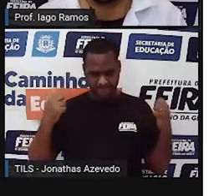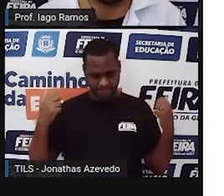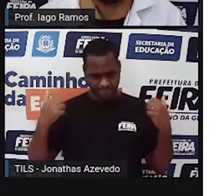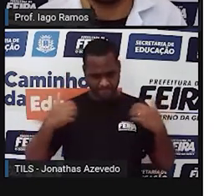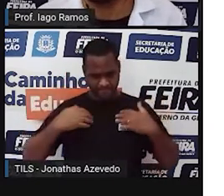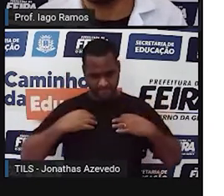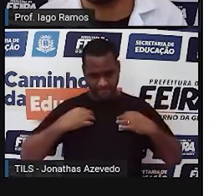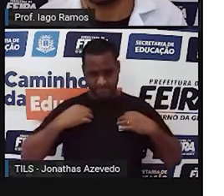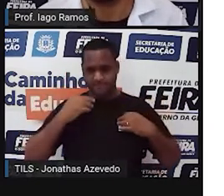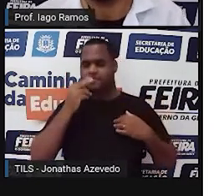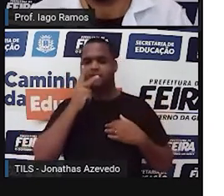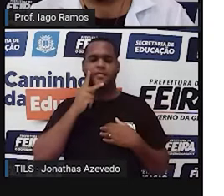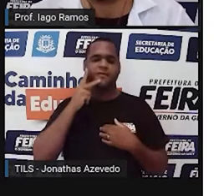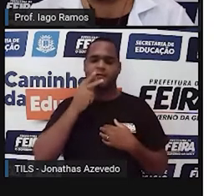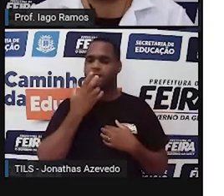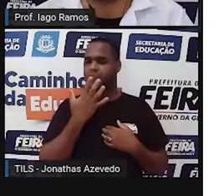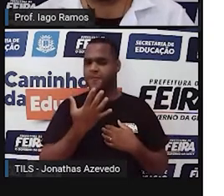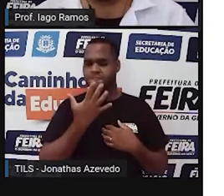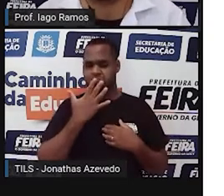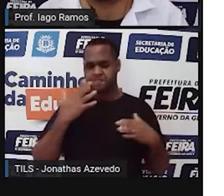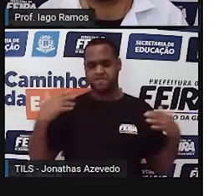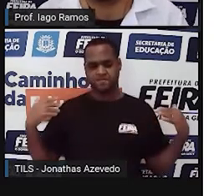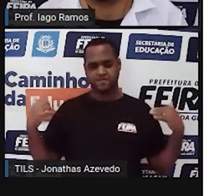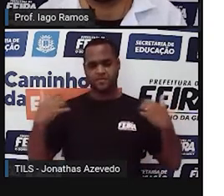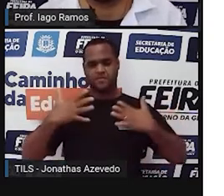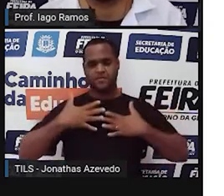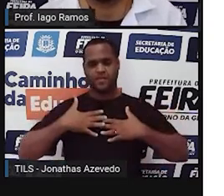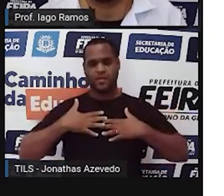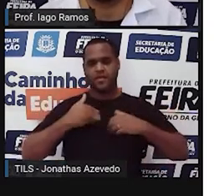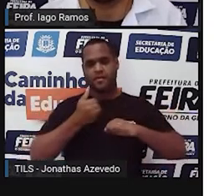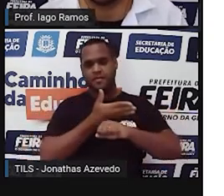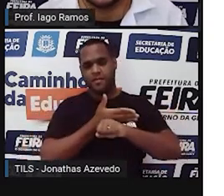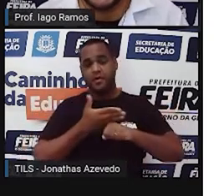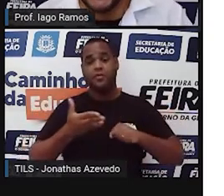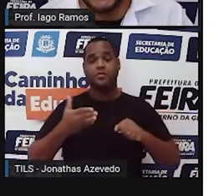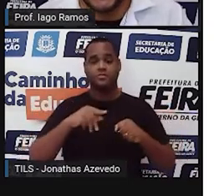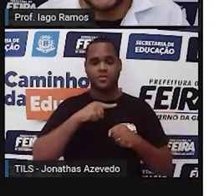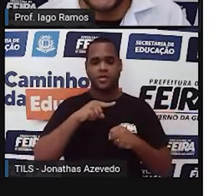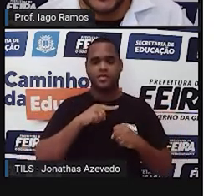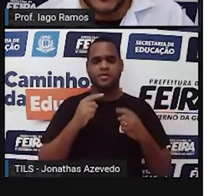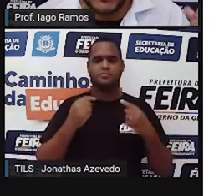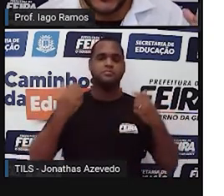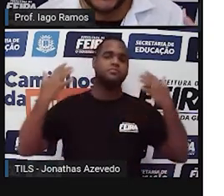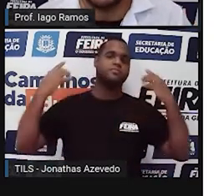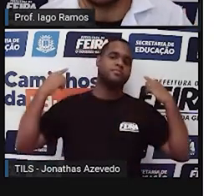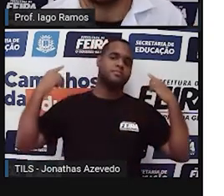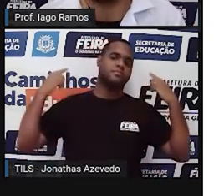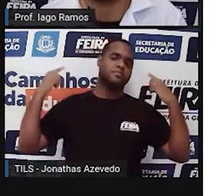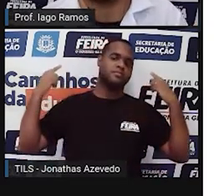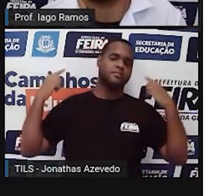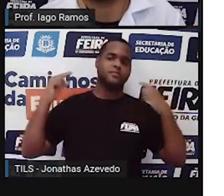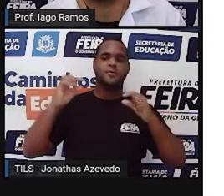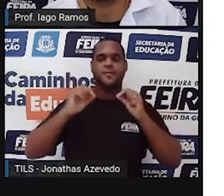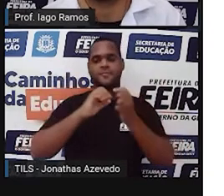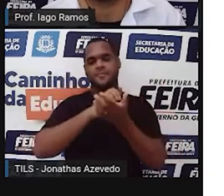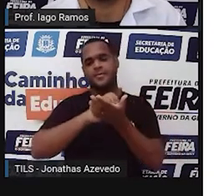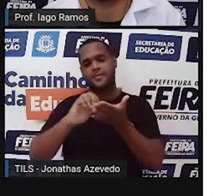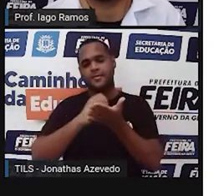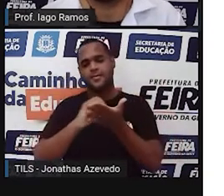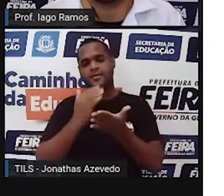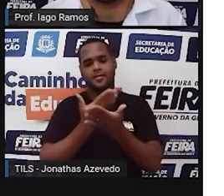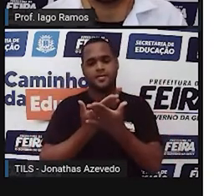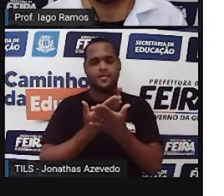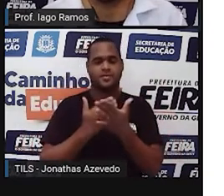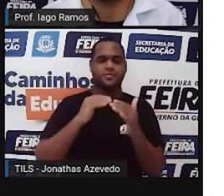cor de vinho, né, por cima um jaleco branco e atrás de mim aqui está o cartaz